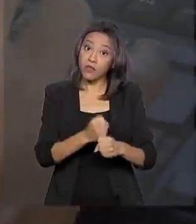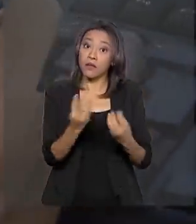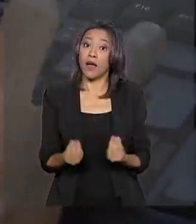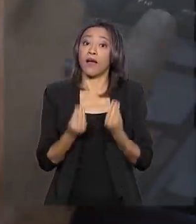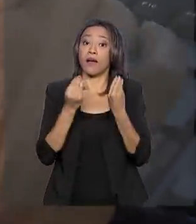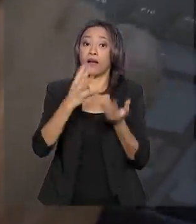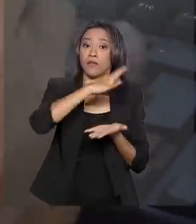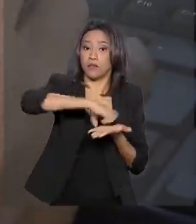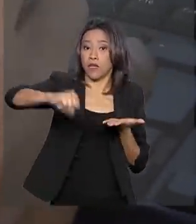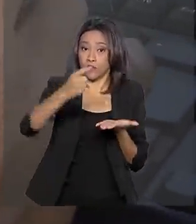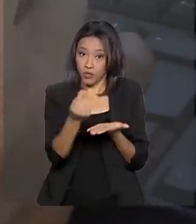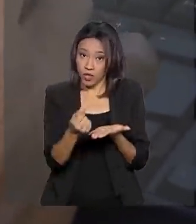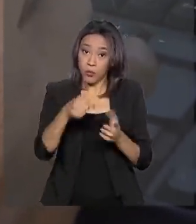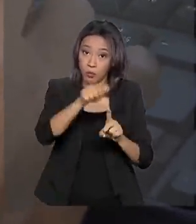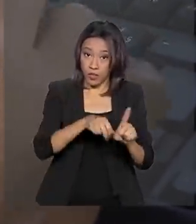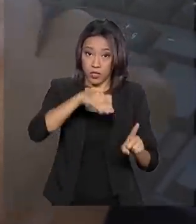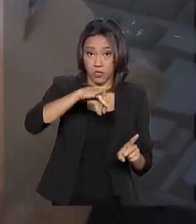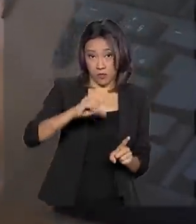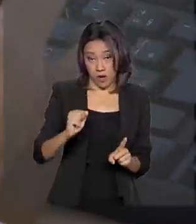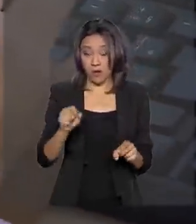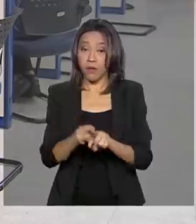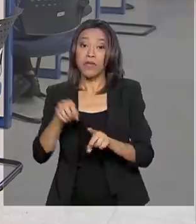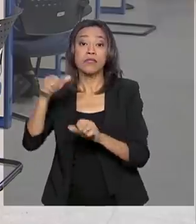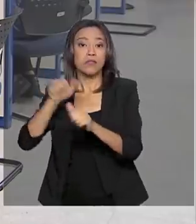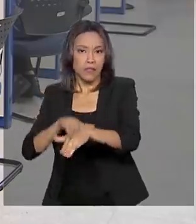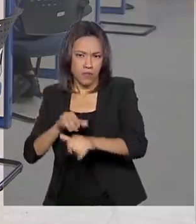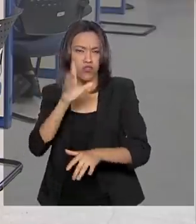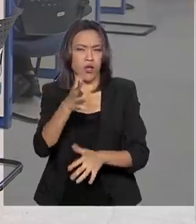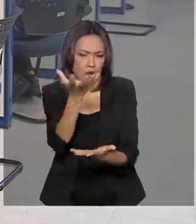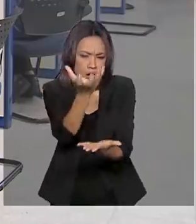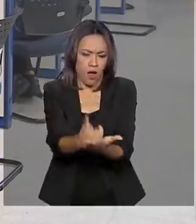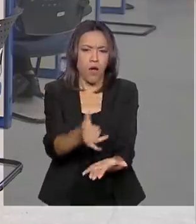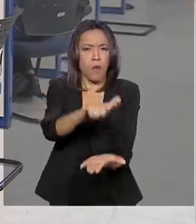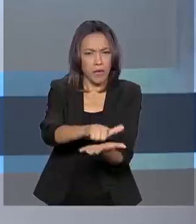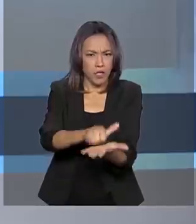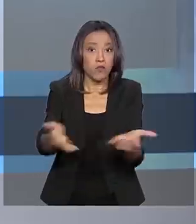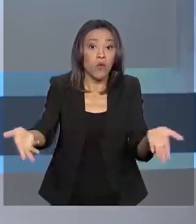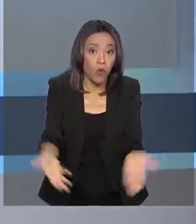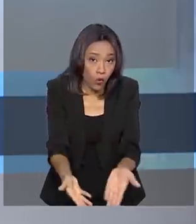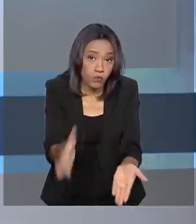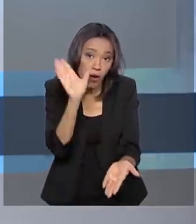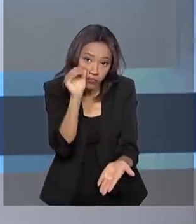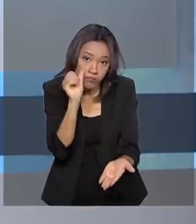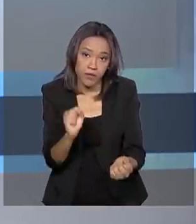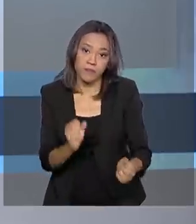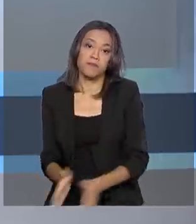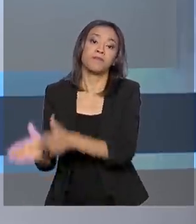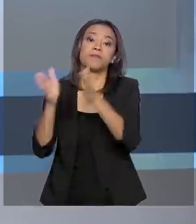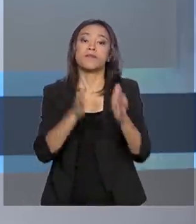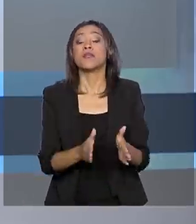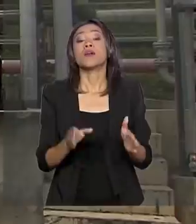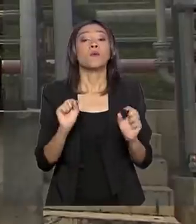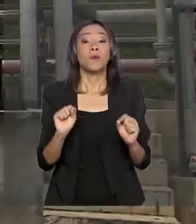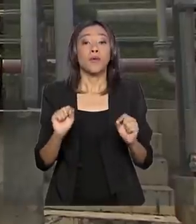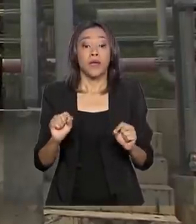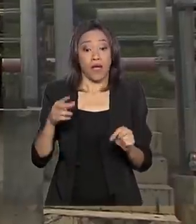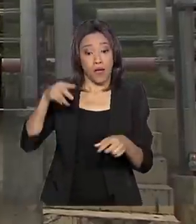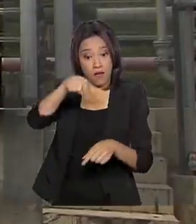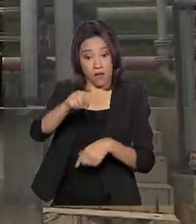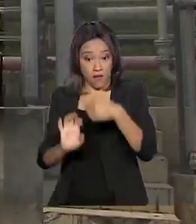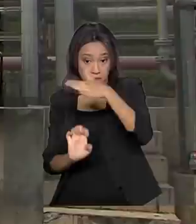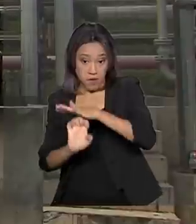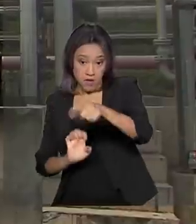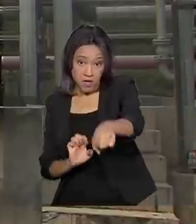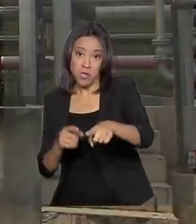maio e setembro. E o aplicativo da Receita já pode ser baixado a partir de hoje. E veja também, Petrobras